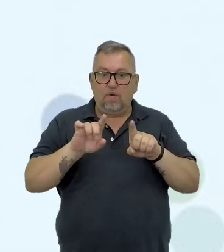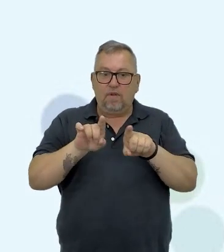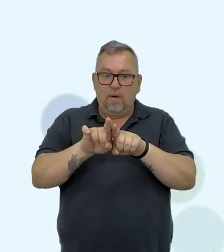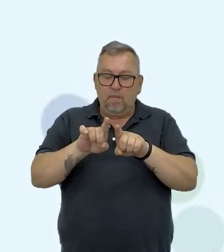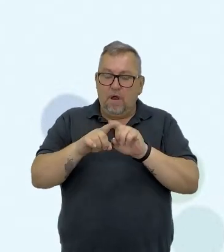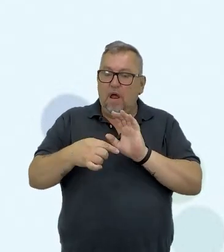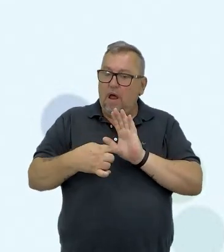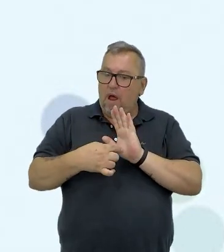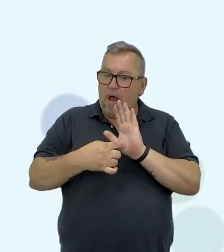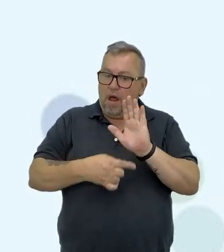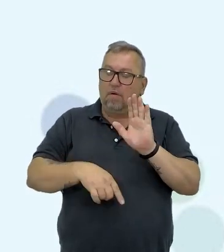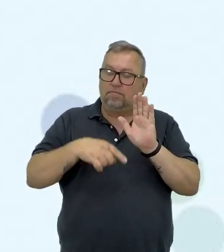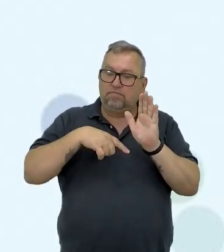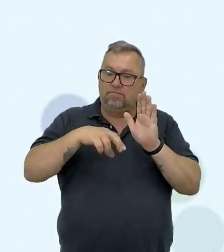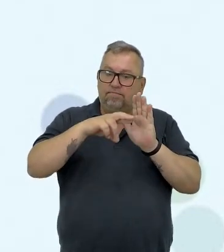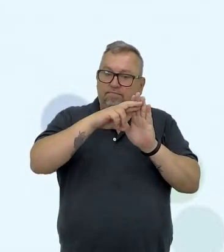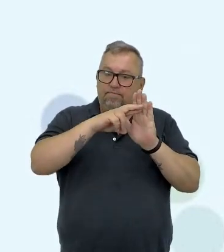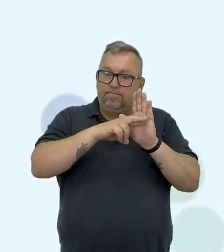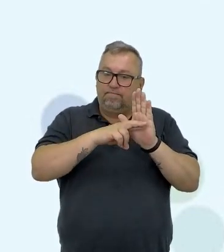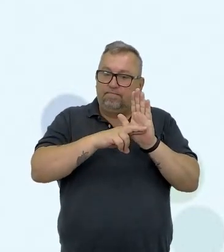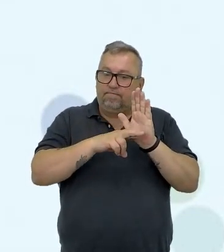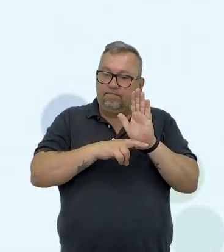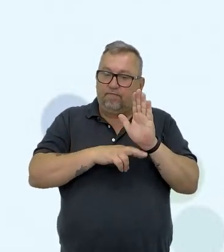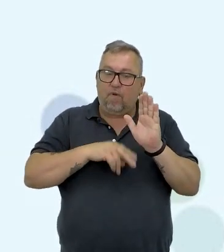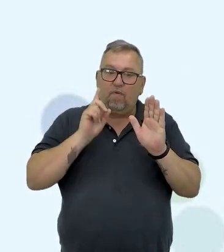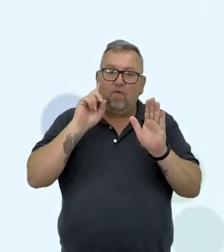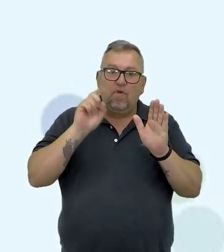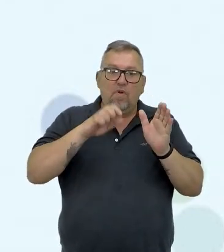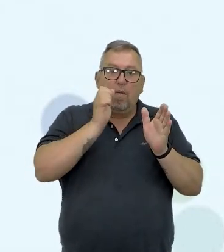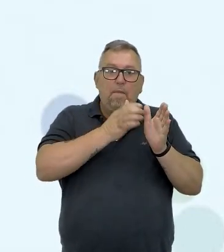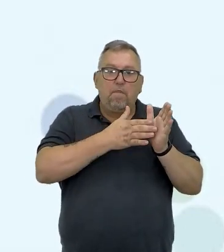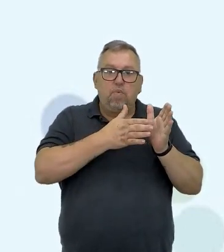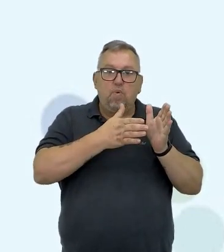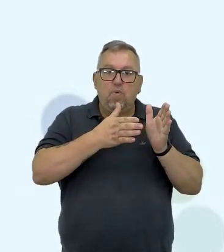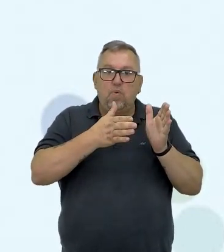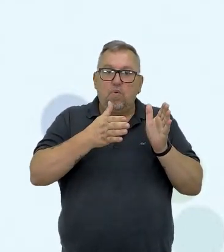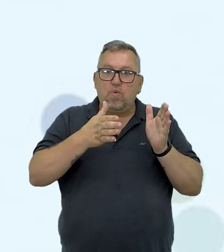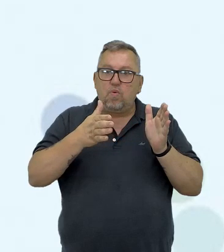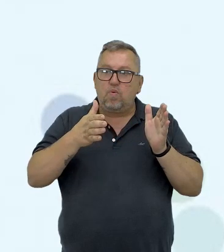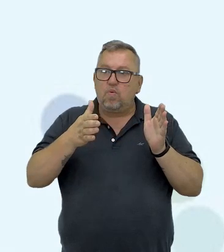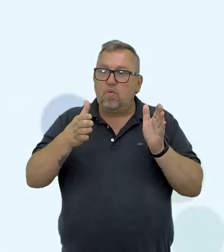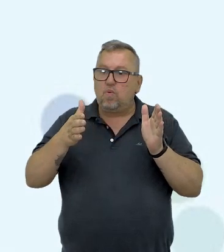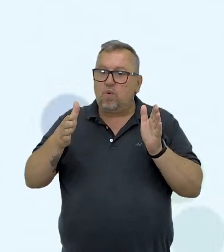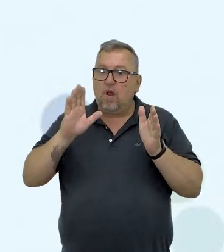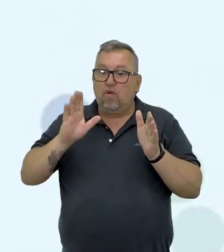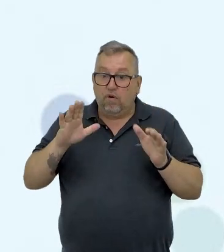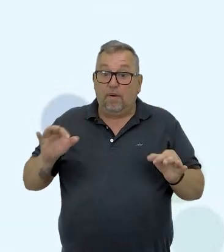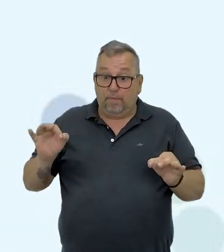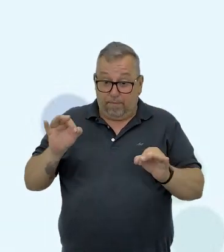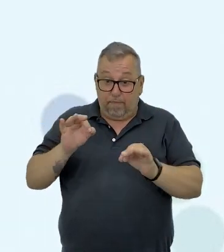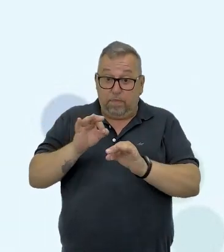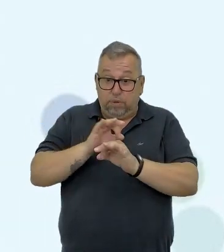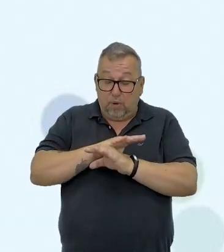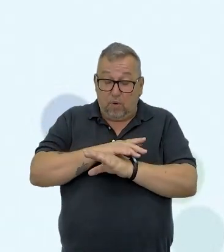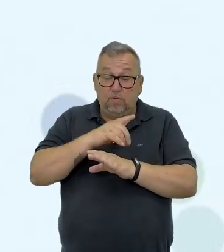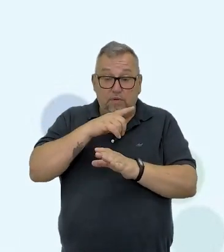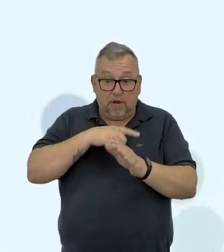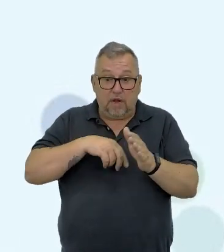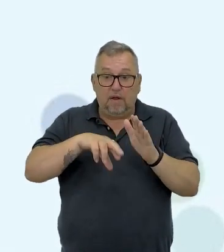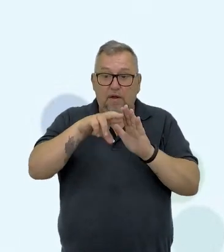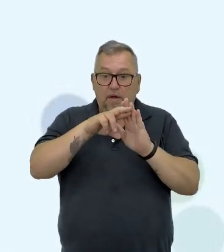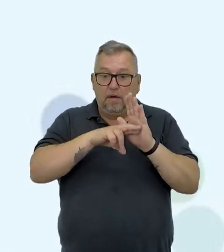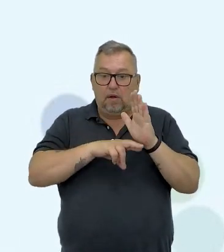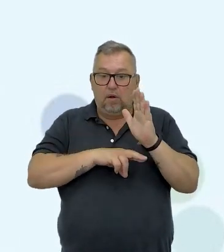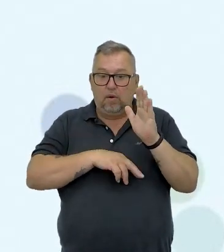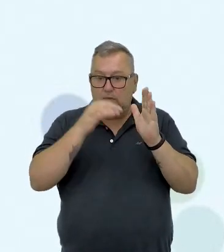seguiu um roteiro. Na hora que você assistiu o vídeo do seu colega, como você já gravou o vídeo juntamente com